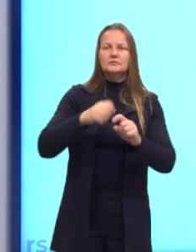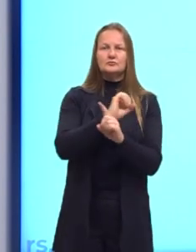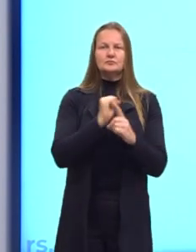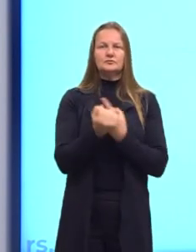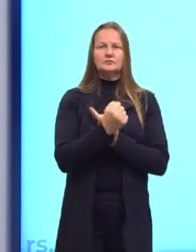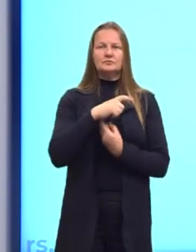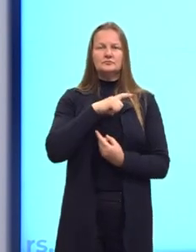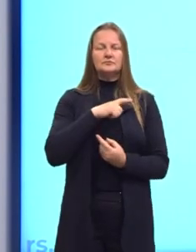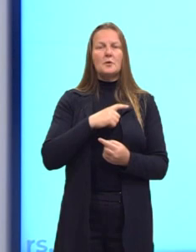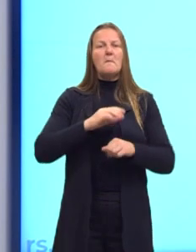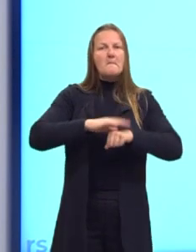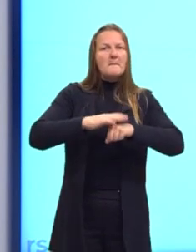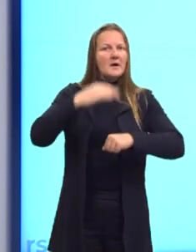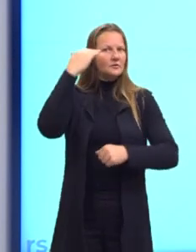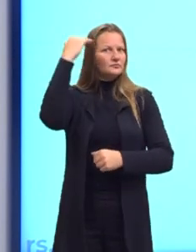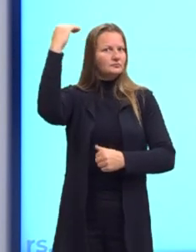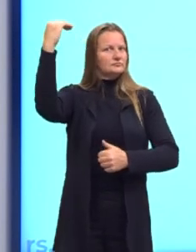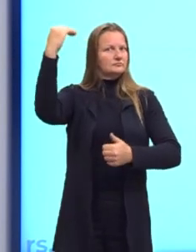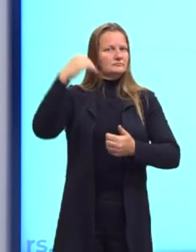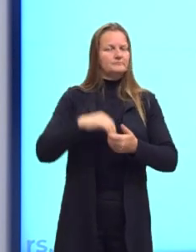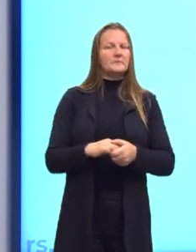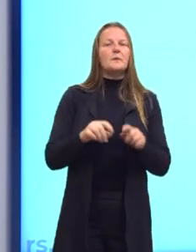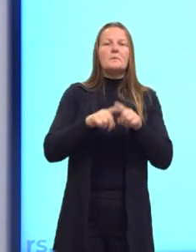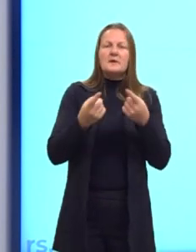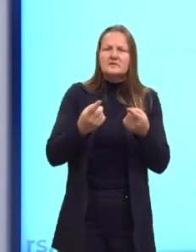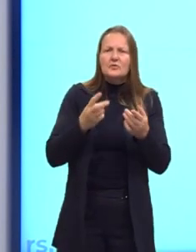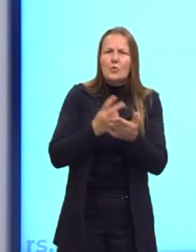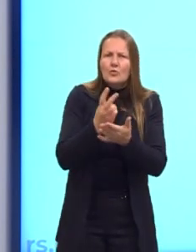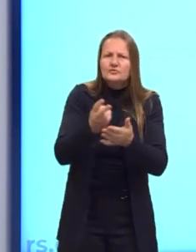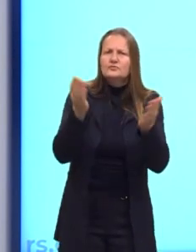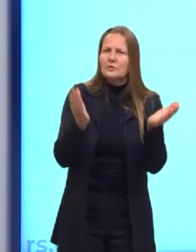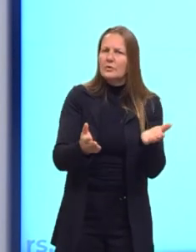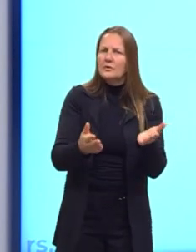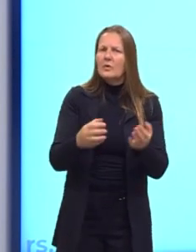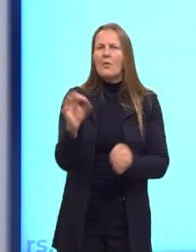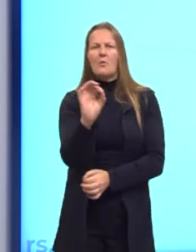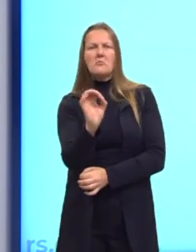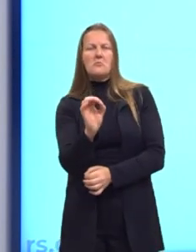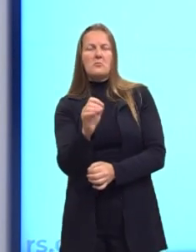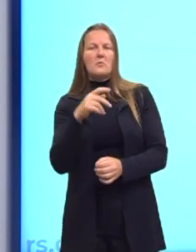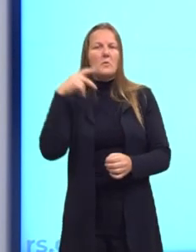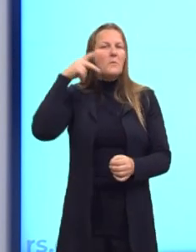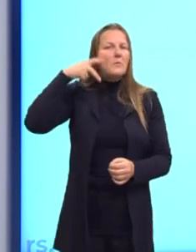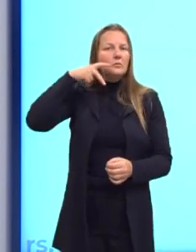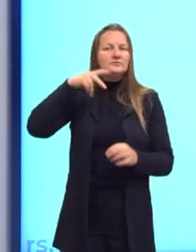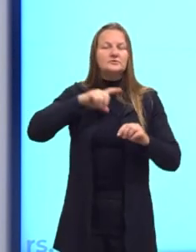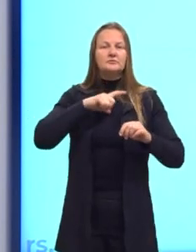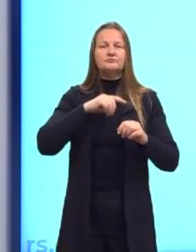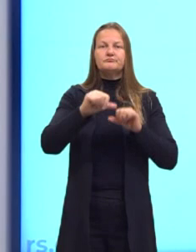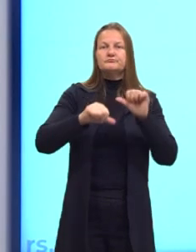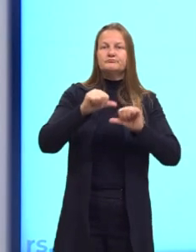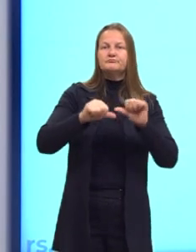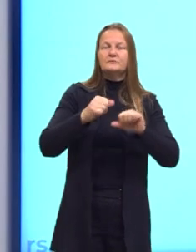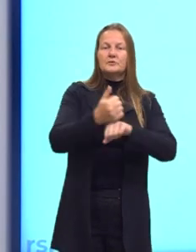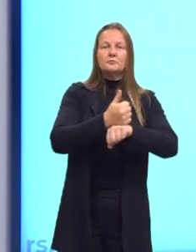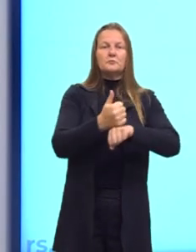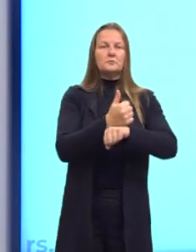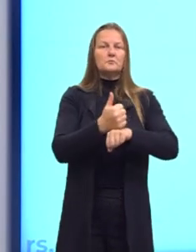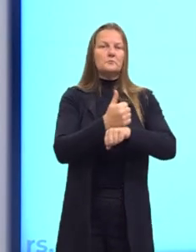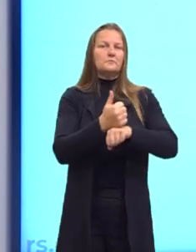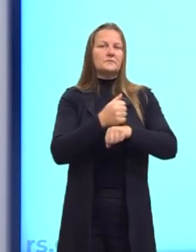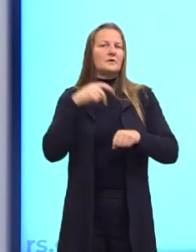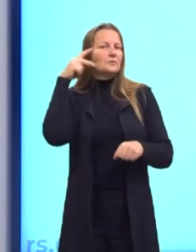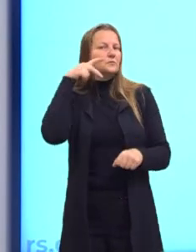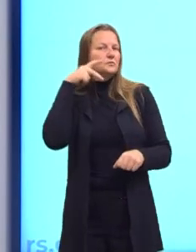seriam os mais sábios. Isso continua nos dias de hoje ou a política passou para os profissionais ou